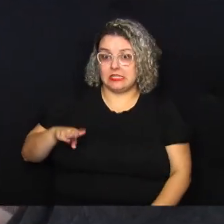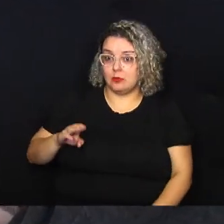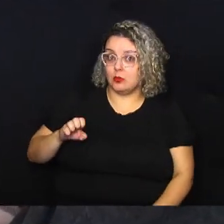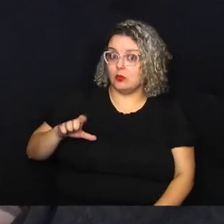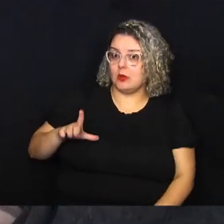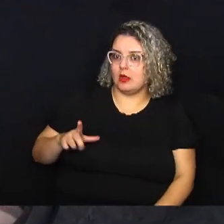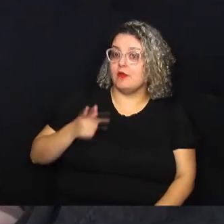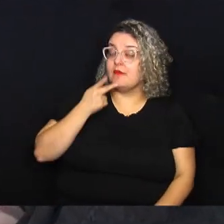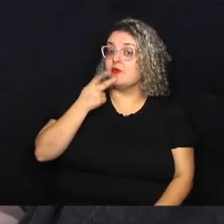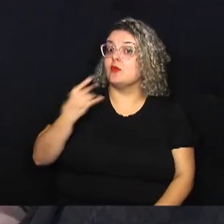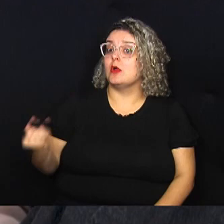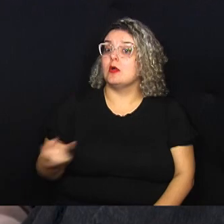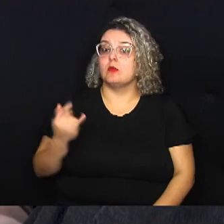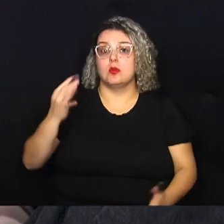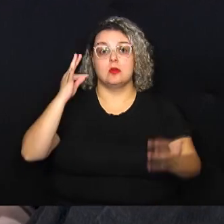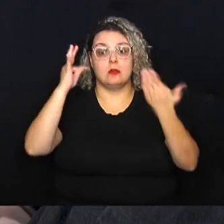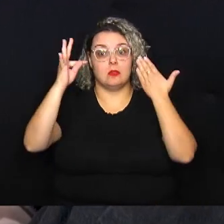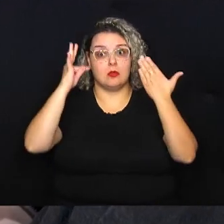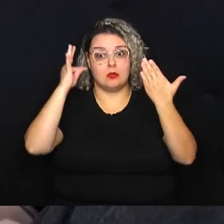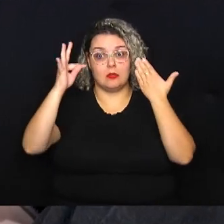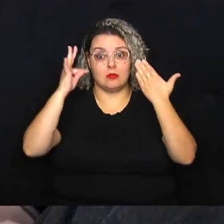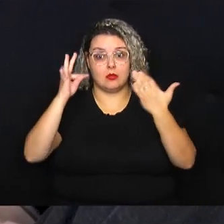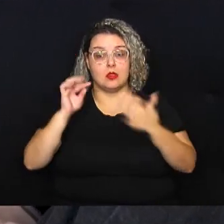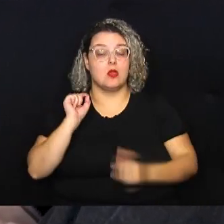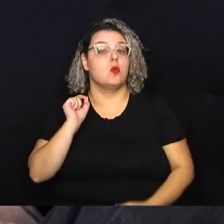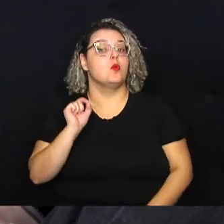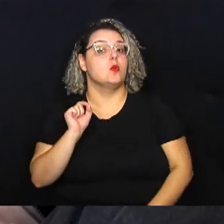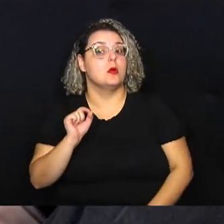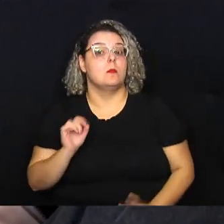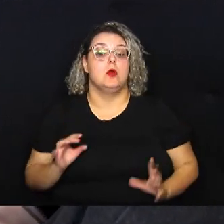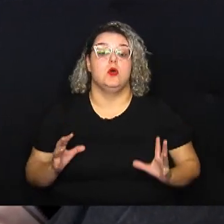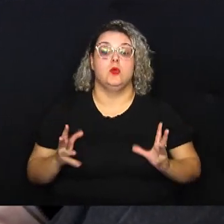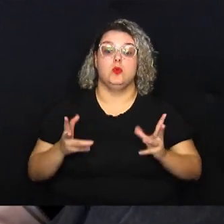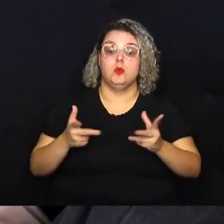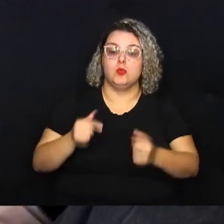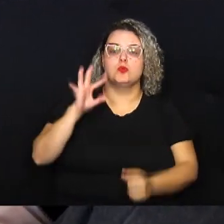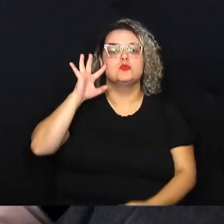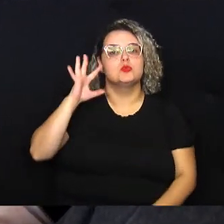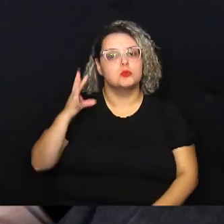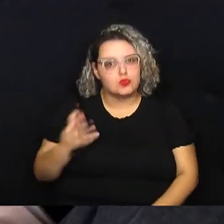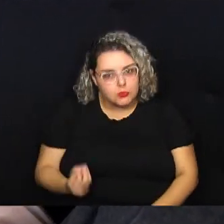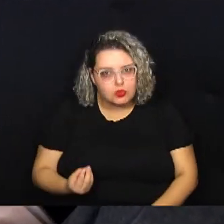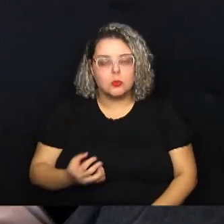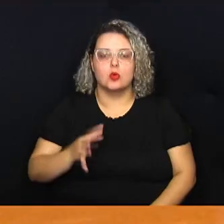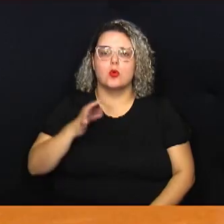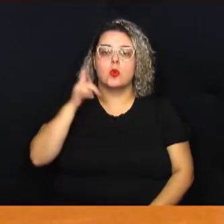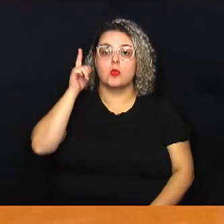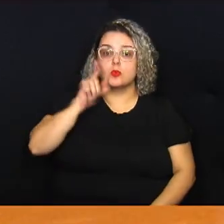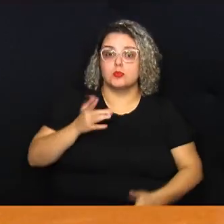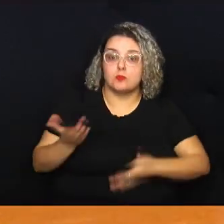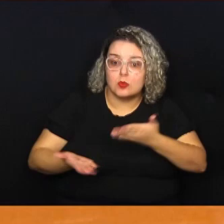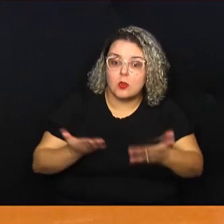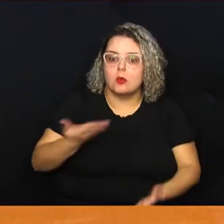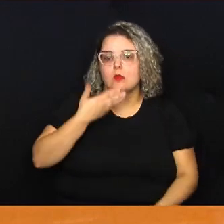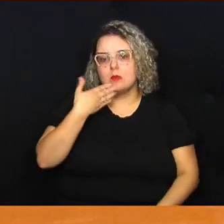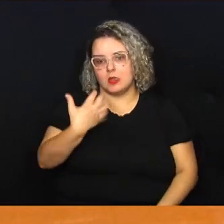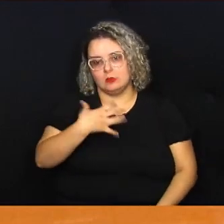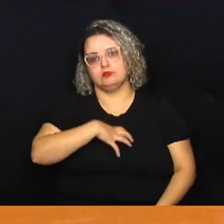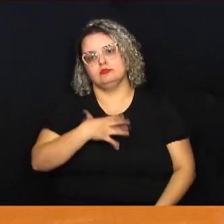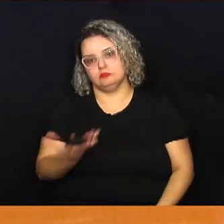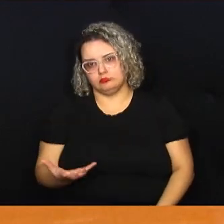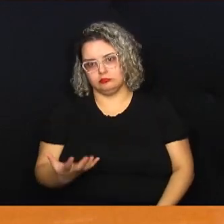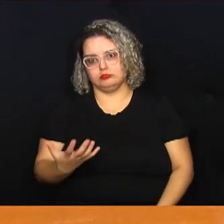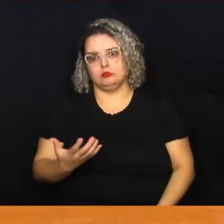a importância da terapia, que serve para que todos consigam lidar de uma melhor forma com as questões